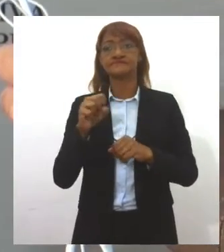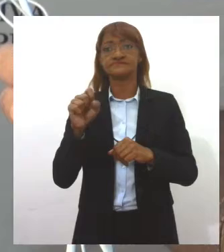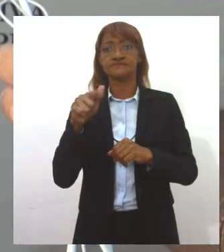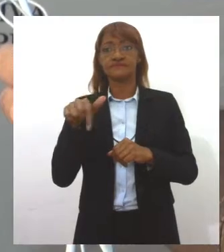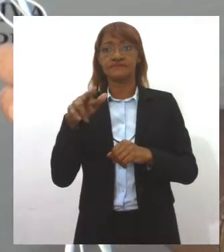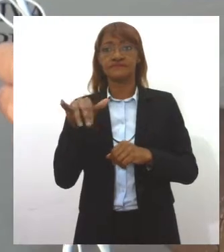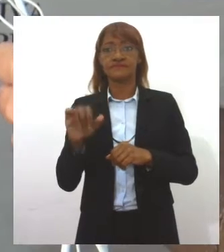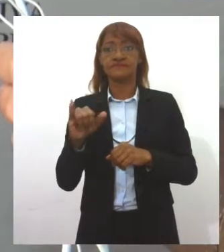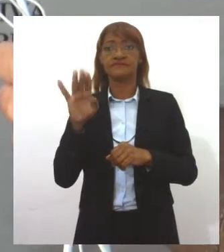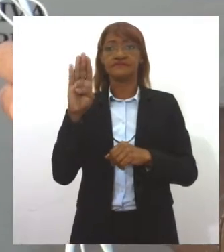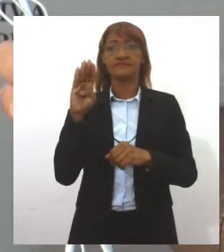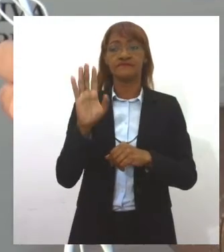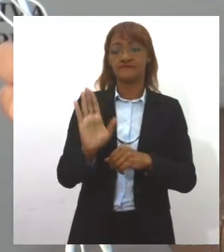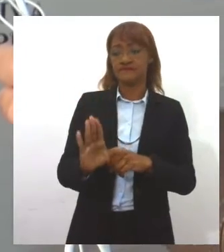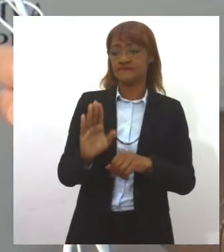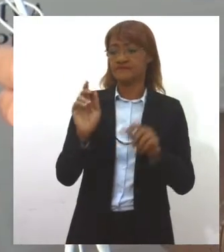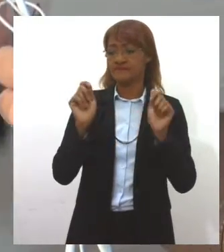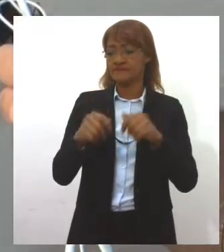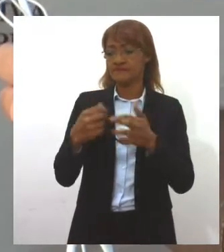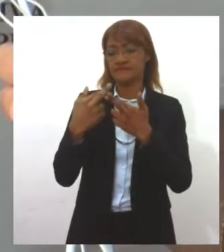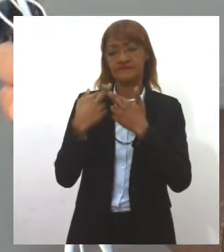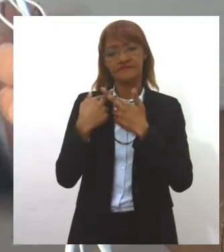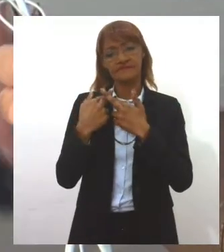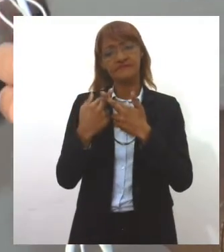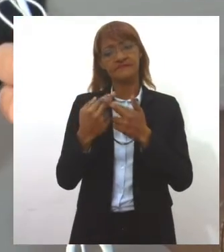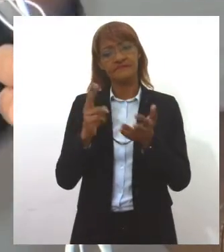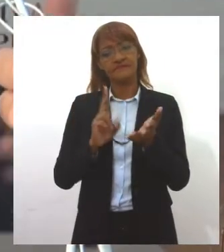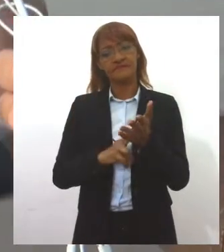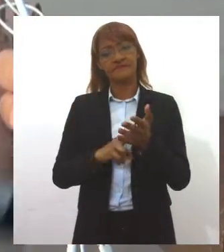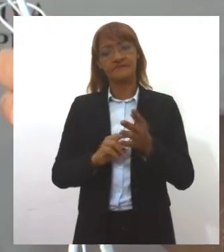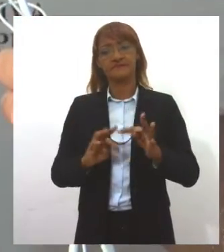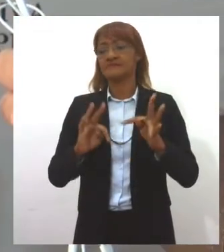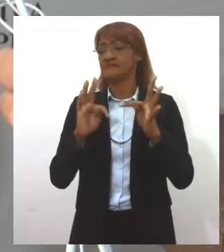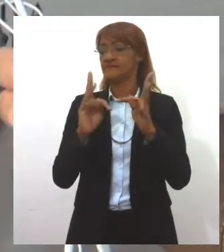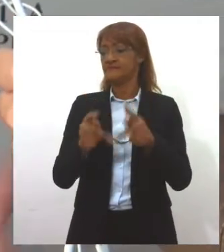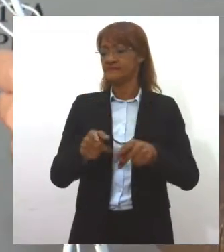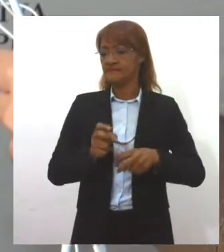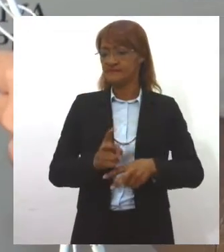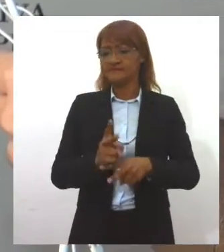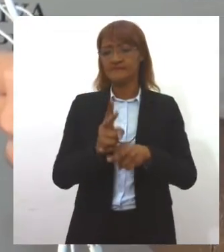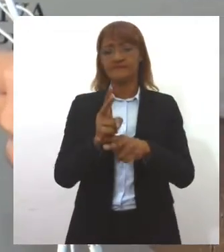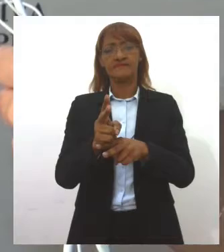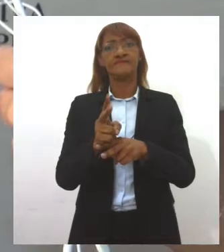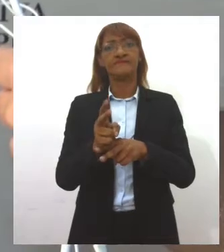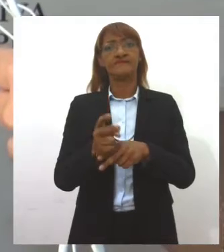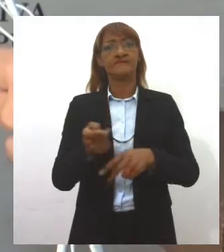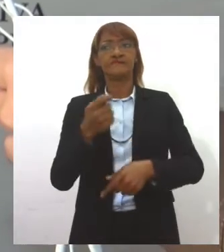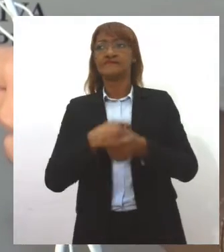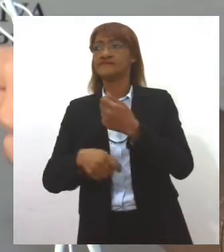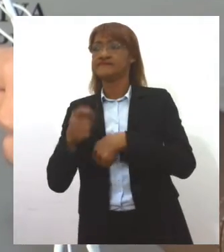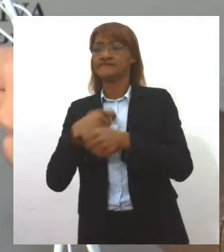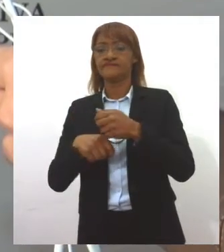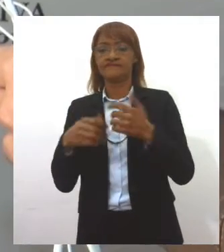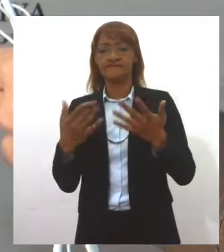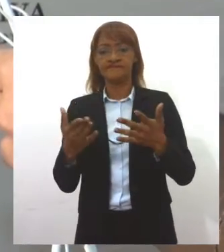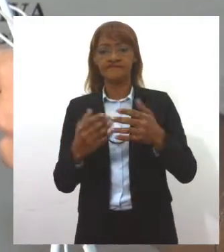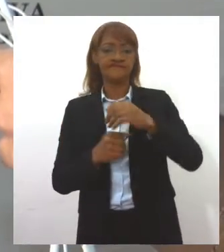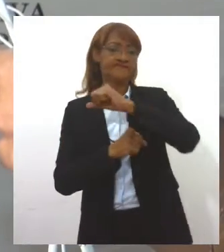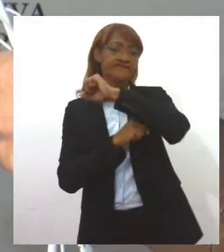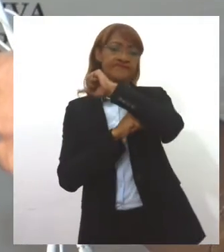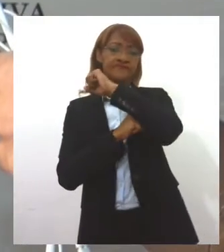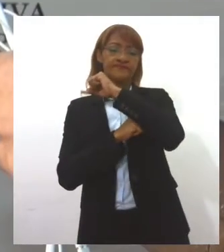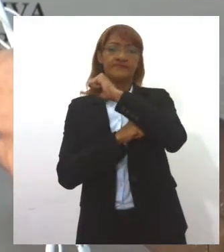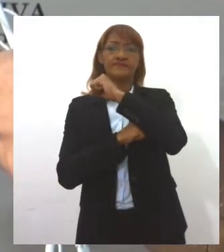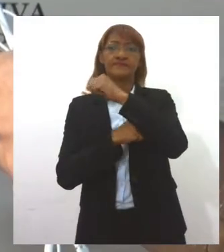falei, é que as decisões sejam tomadas com responsabilidade para que o clube continue sendo administrável. Confiança precisa ser um clube